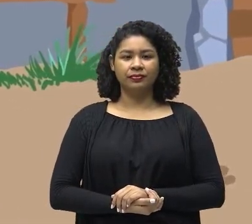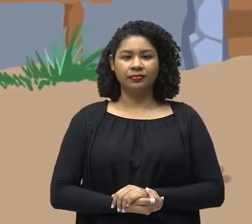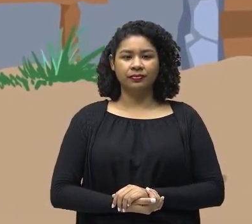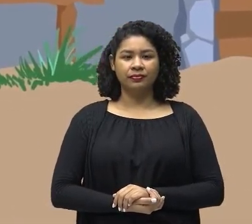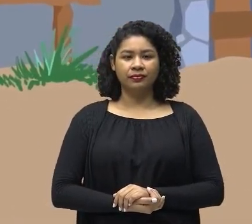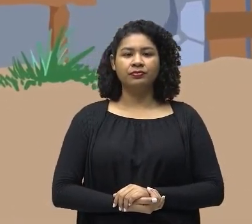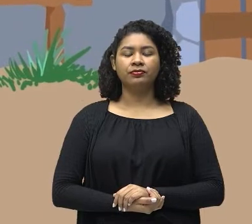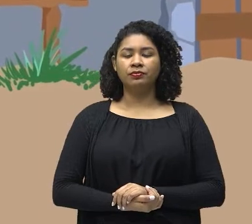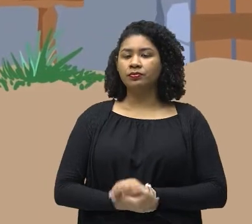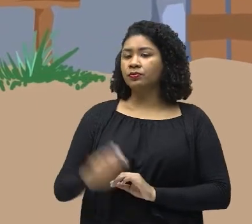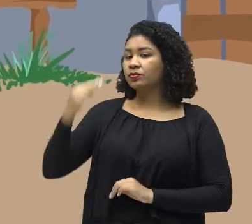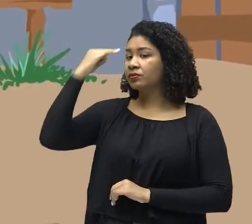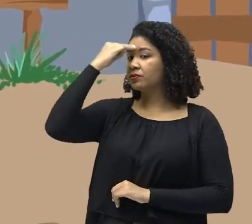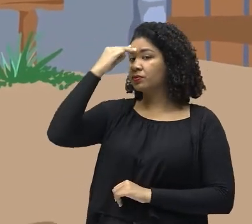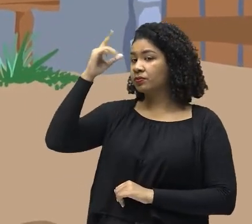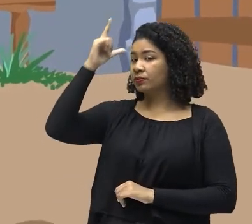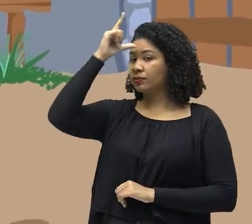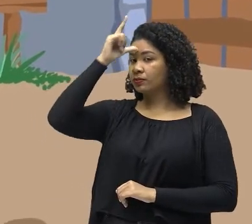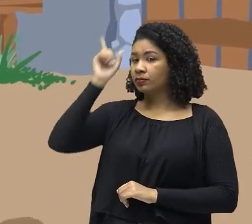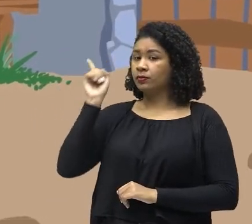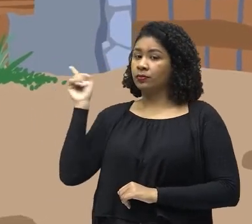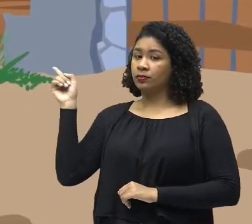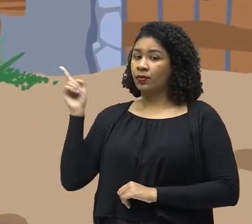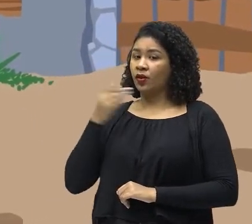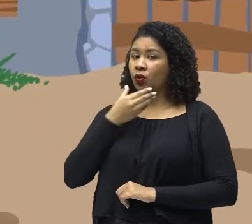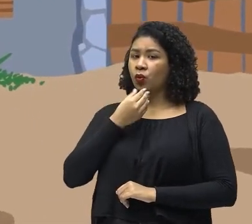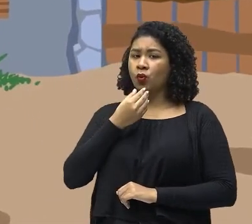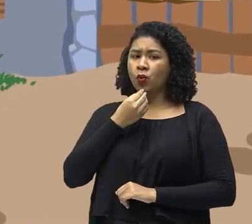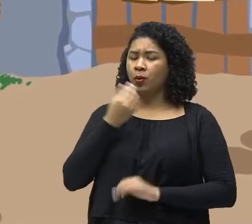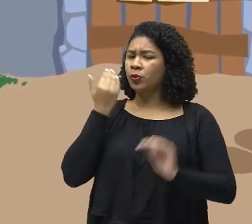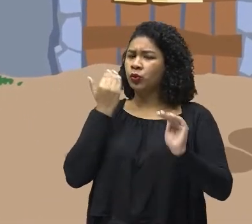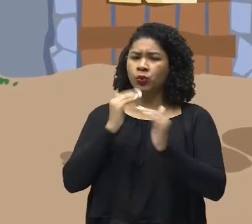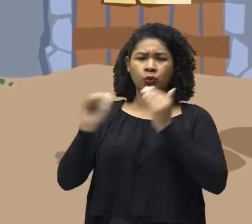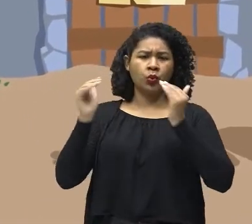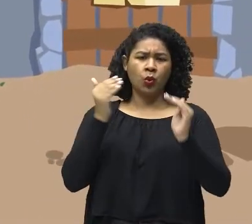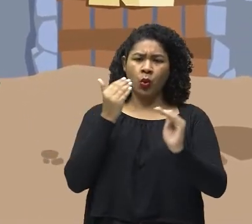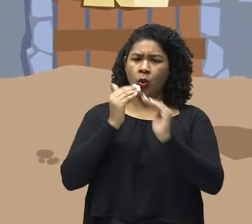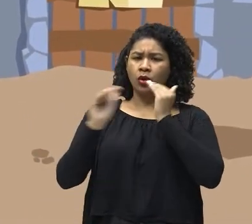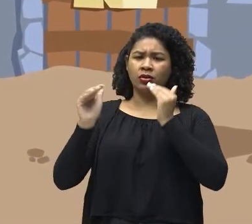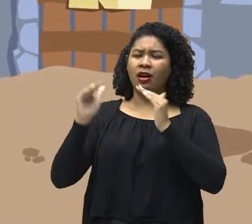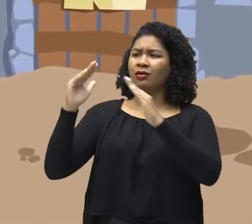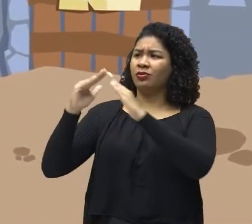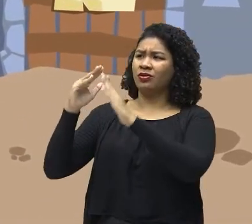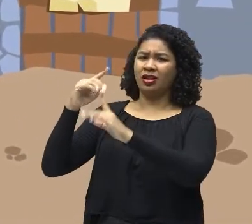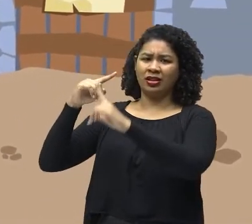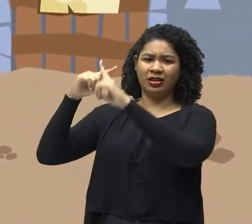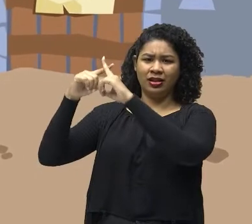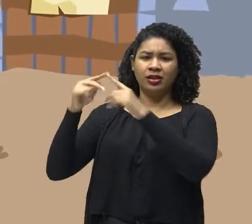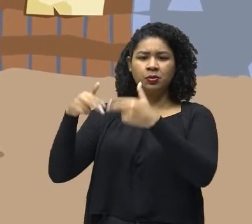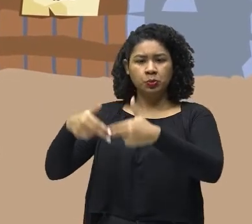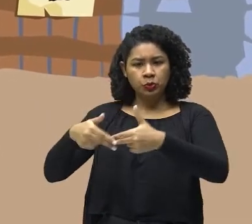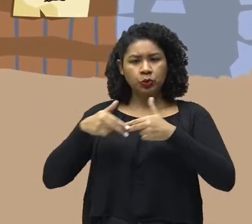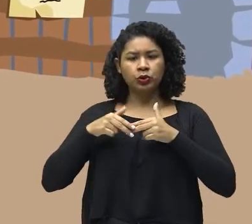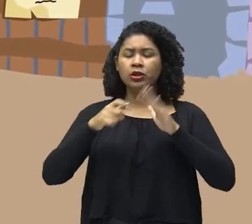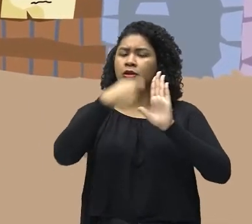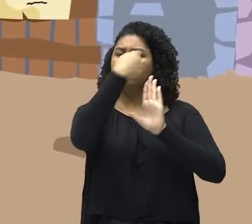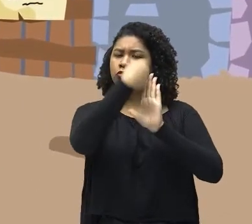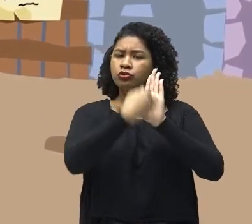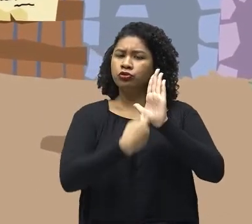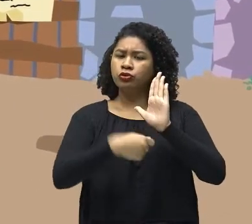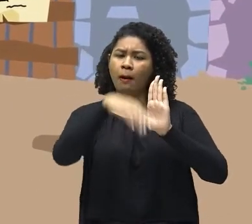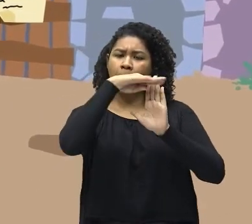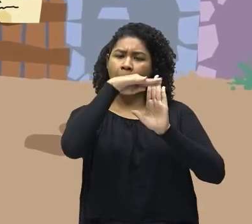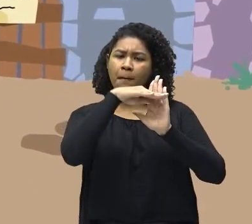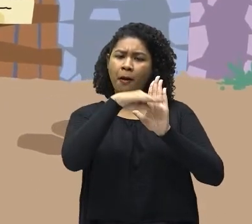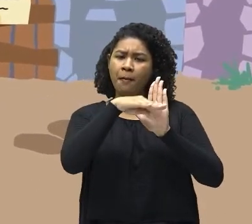Lutero discordava abertamente sobre as indulgências que a Igreja vendia. Ao todo, escreveu 95 teses para que fossem